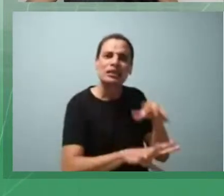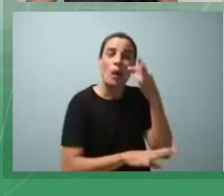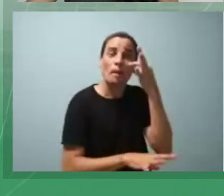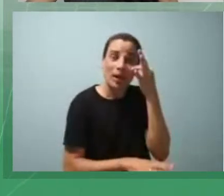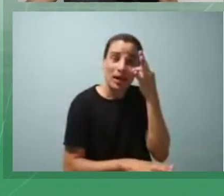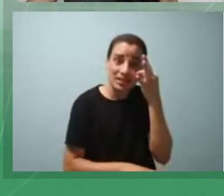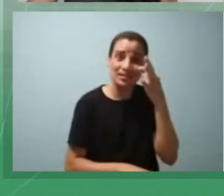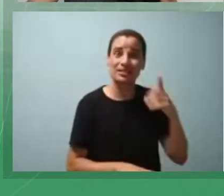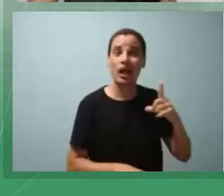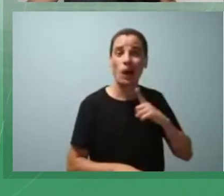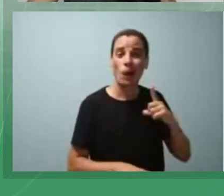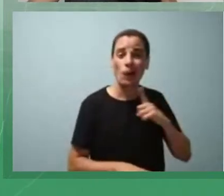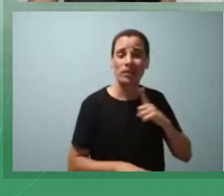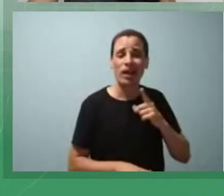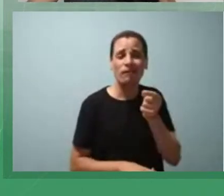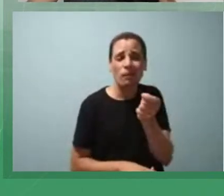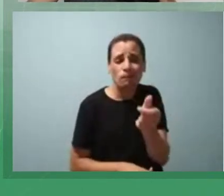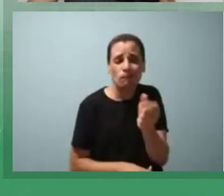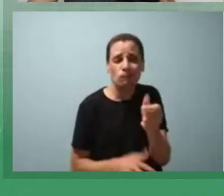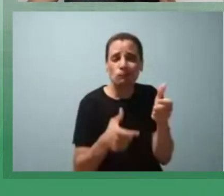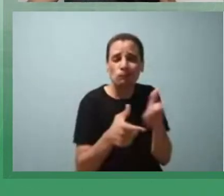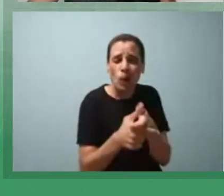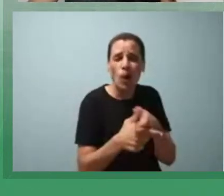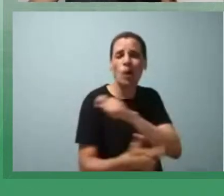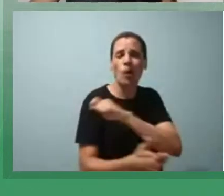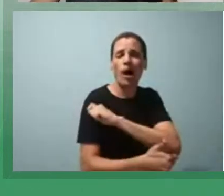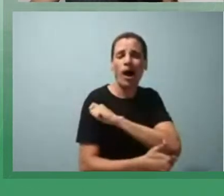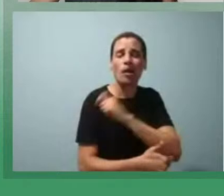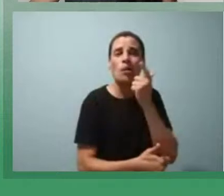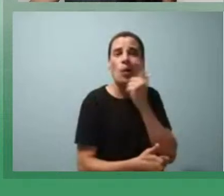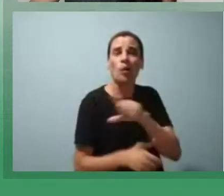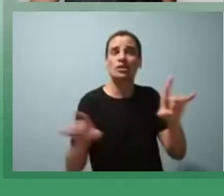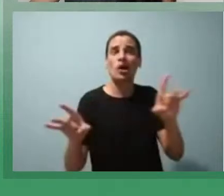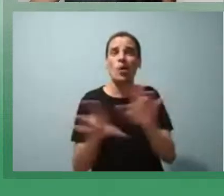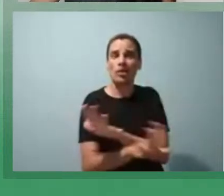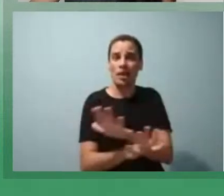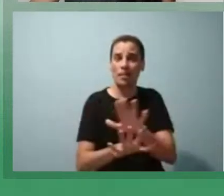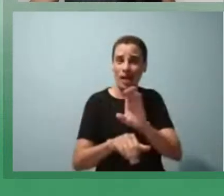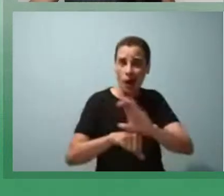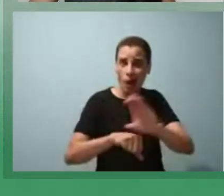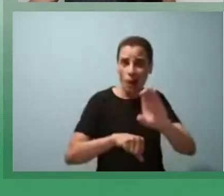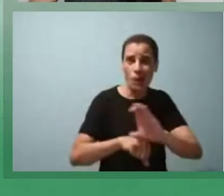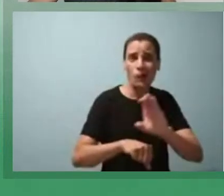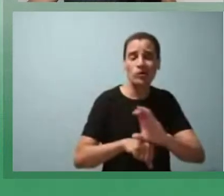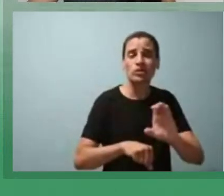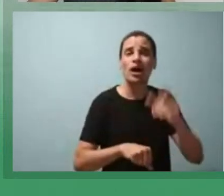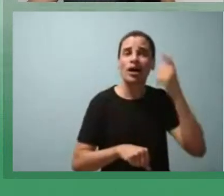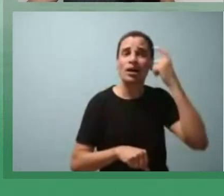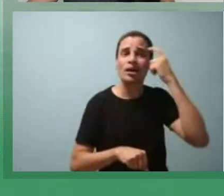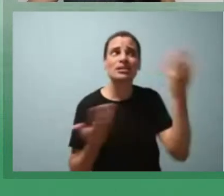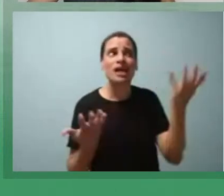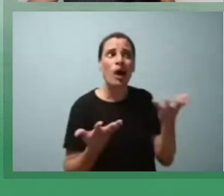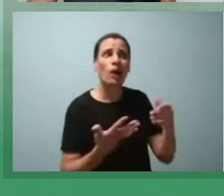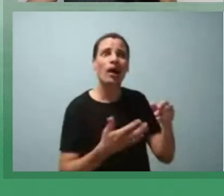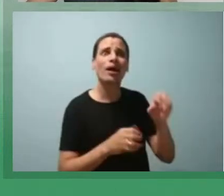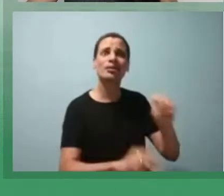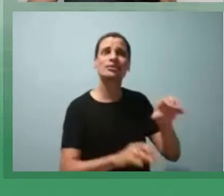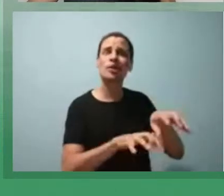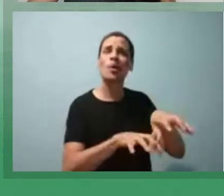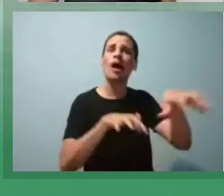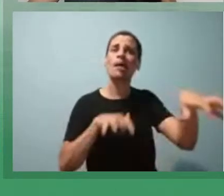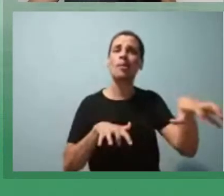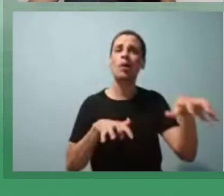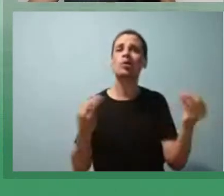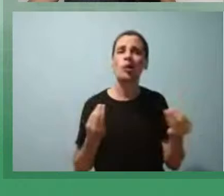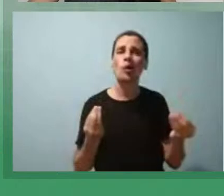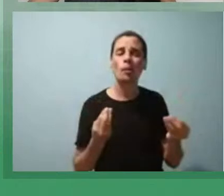uma pequena quantidade de alunos que conseguiram concluir o curso, aí veio a questão do ensino remoto, né? Como seria a invasão